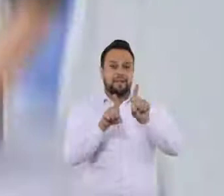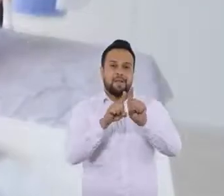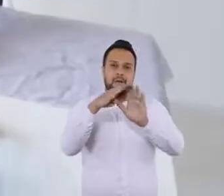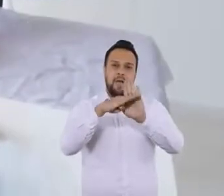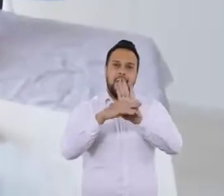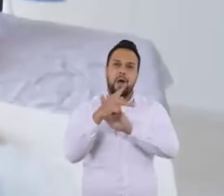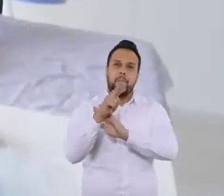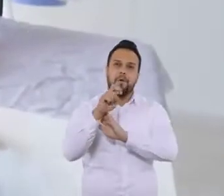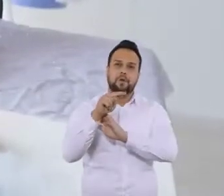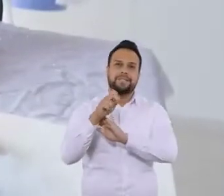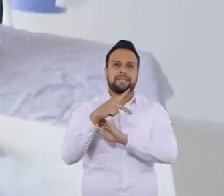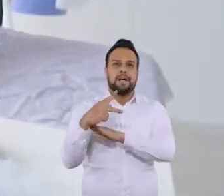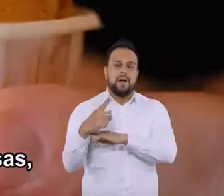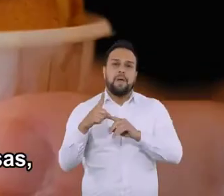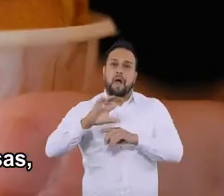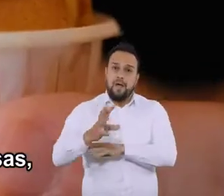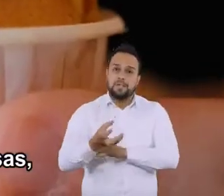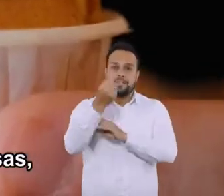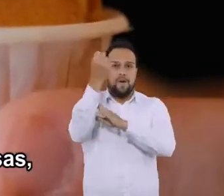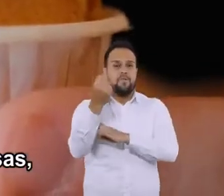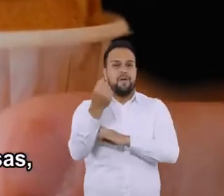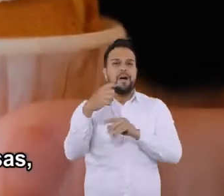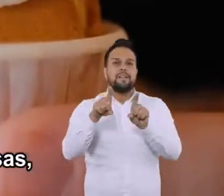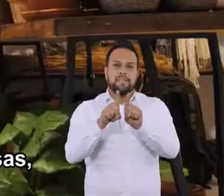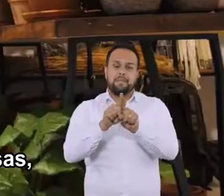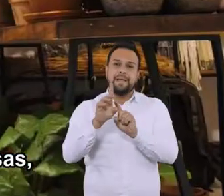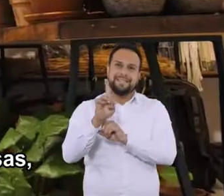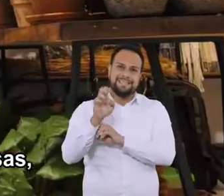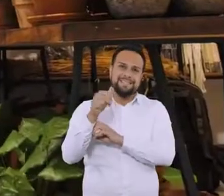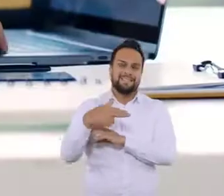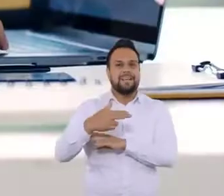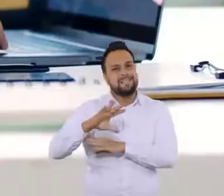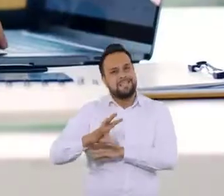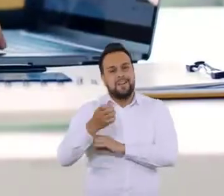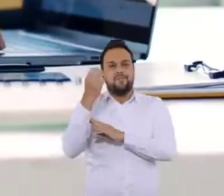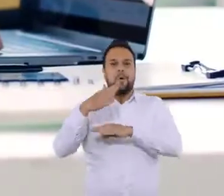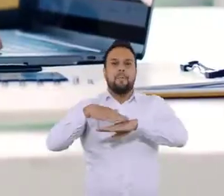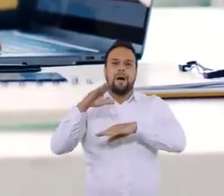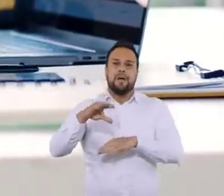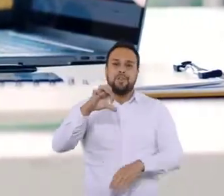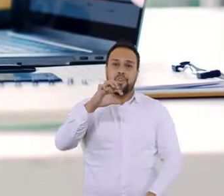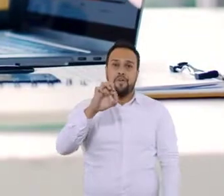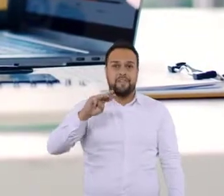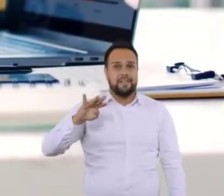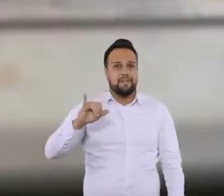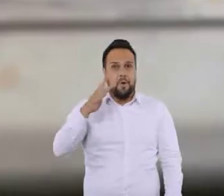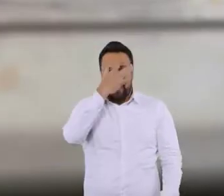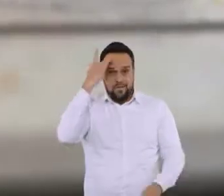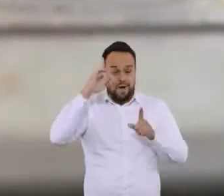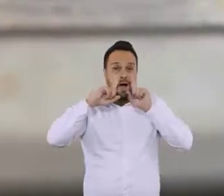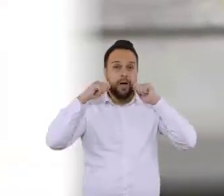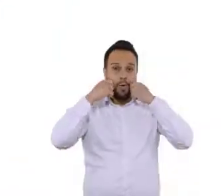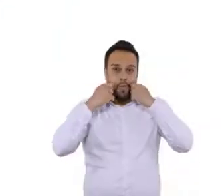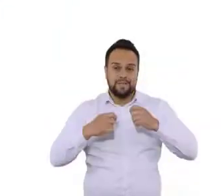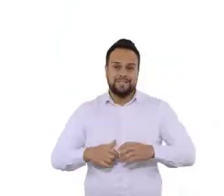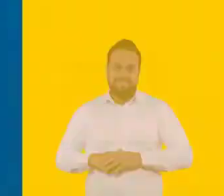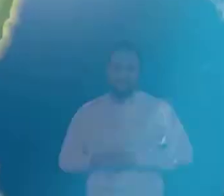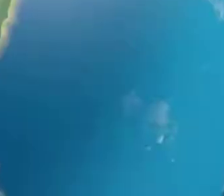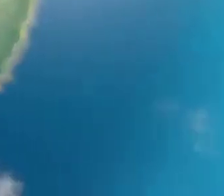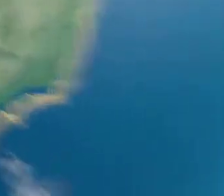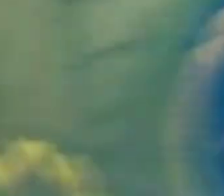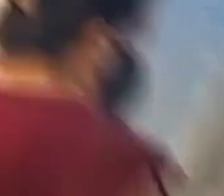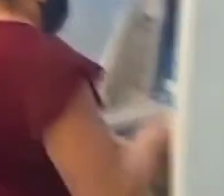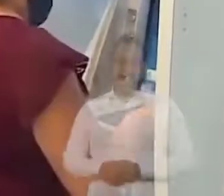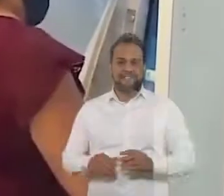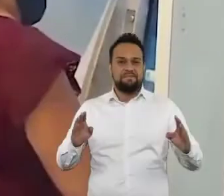Família. Programas como o Pronamp ajudaram a salvar micro e pequenas empresas e o BEM salvou o emprego de mais de 90 mil alagoanos.